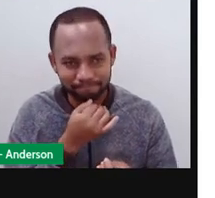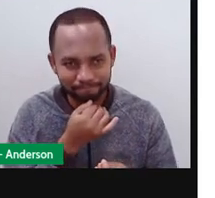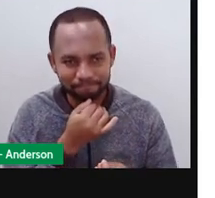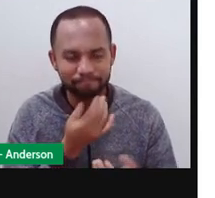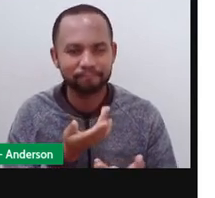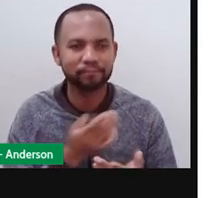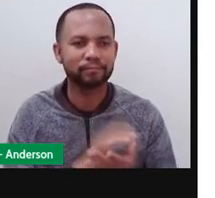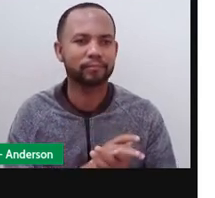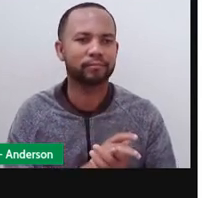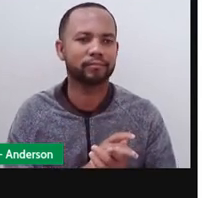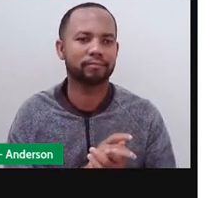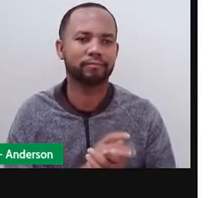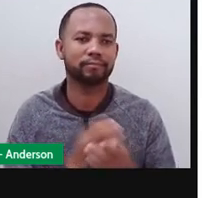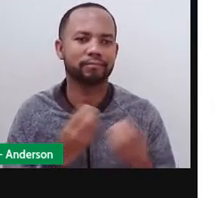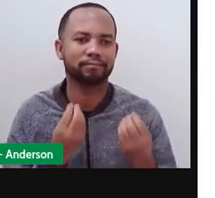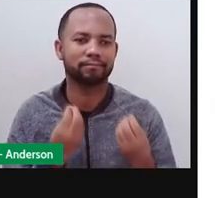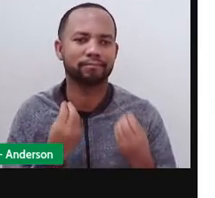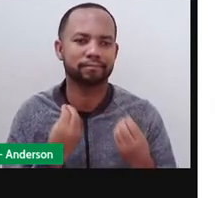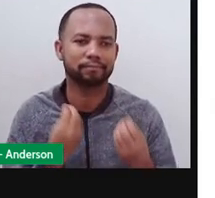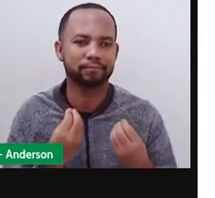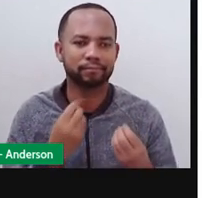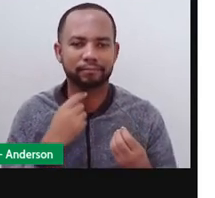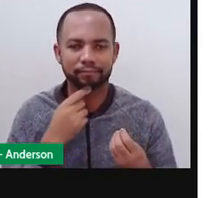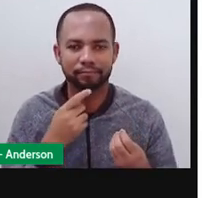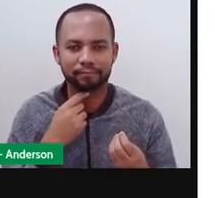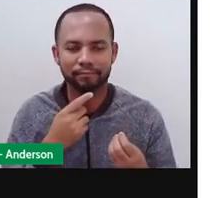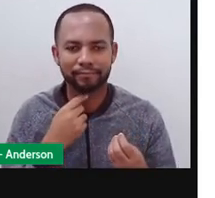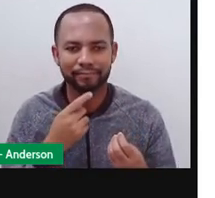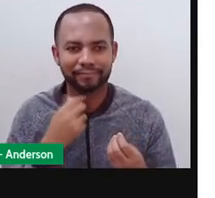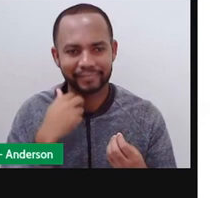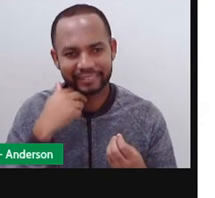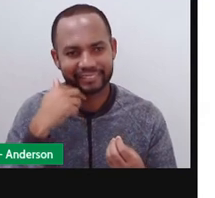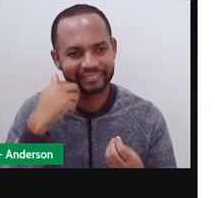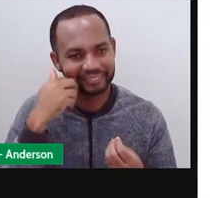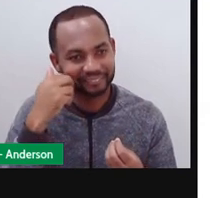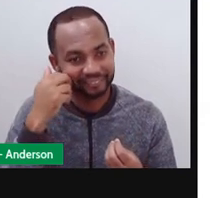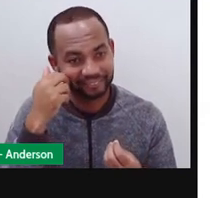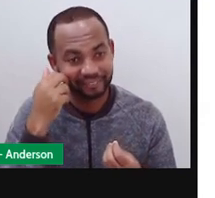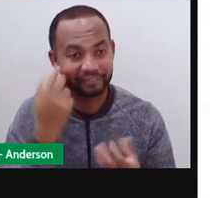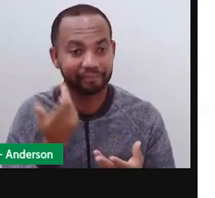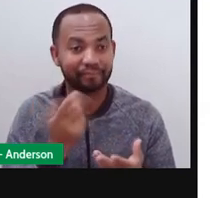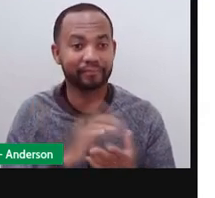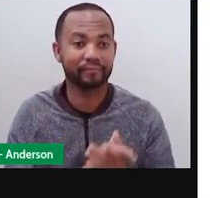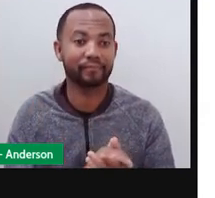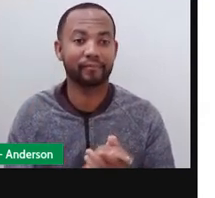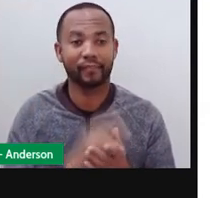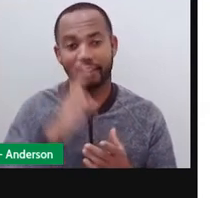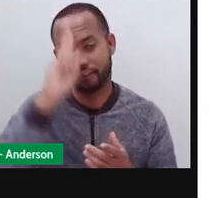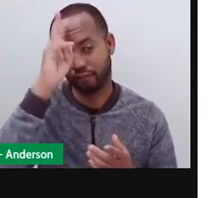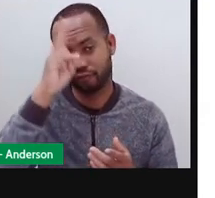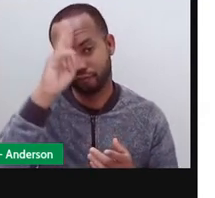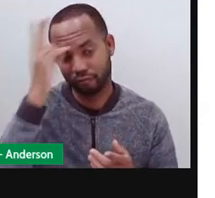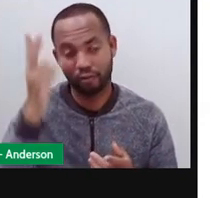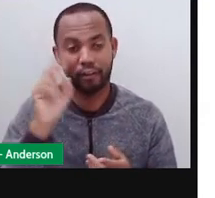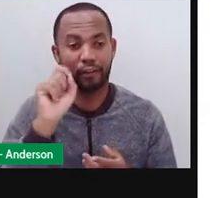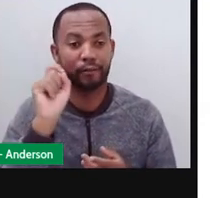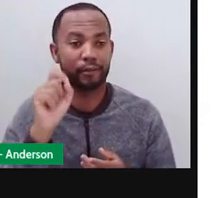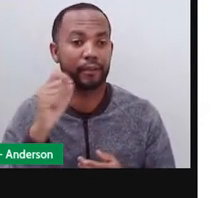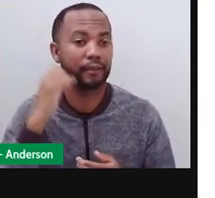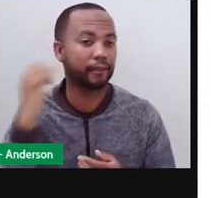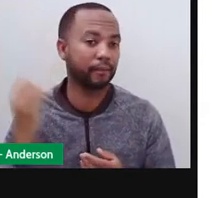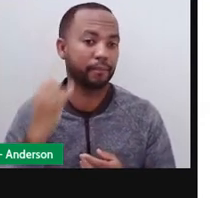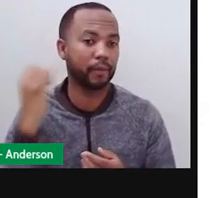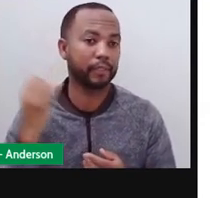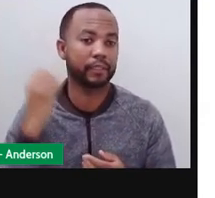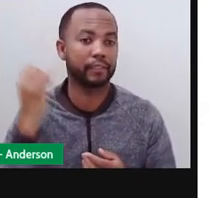Que é uma expressão, na verdade, que a gente utiliza para dizer o quê? a pessoa saiu envergonhada. E aí a moral da história é quê? Trate os outros da mesma forma